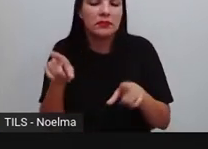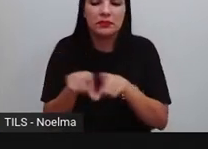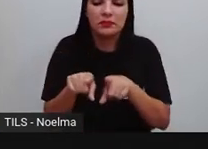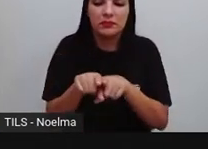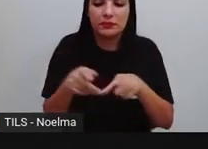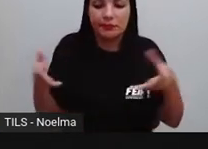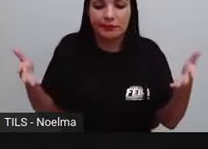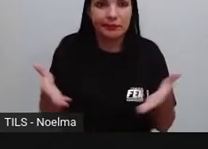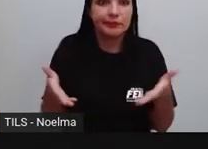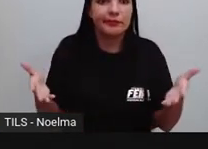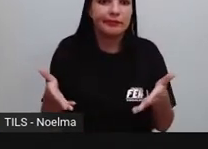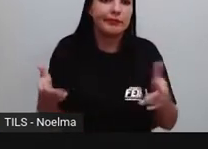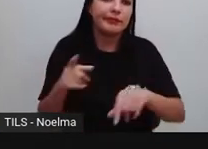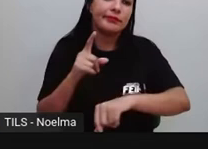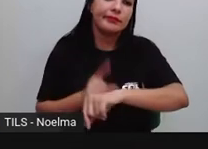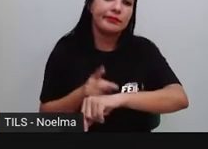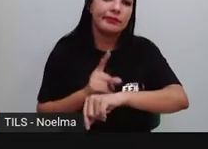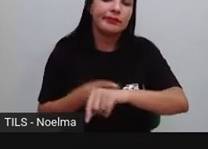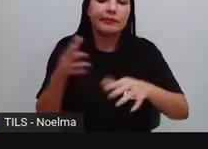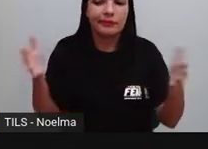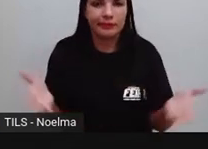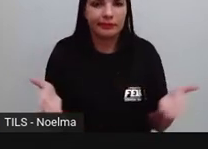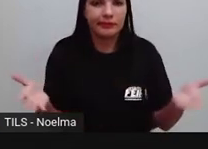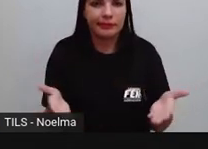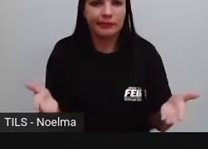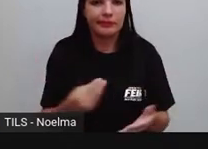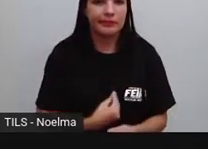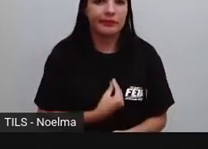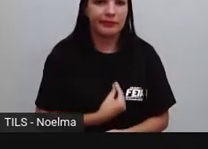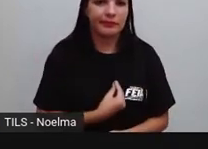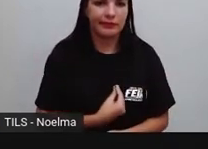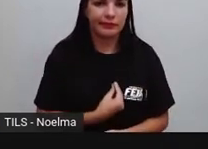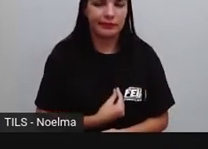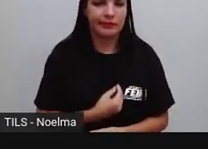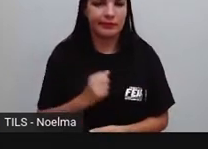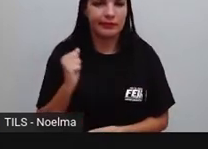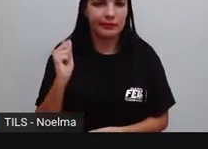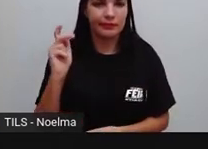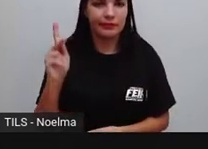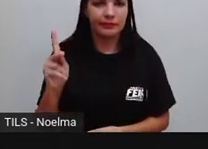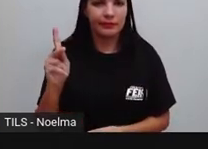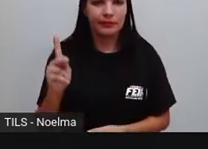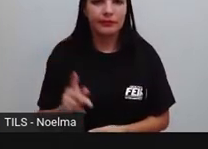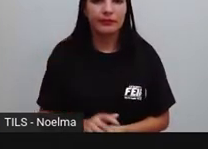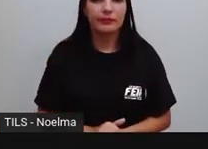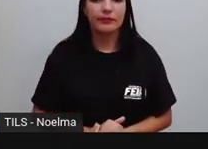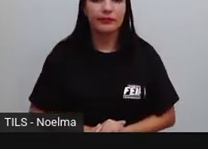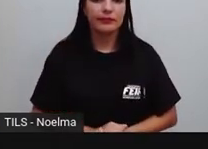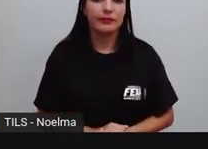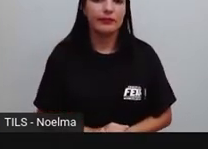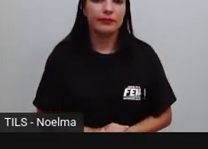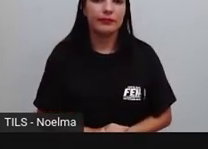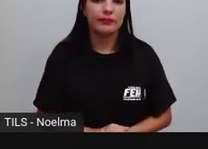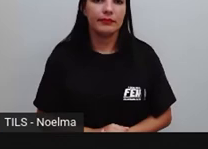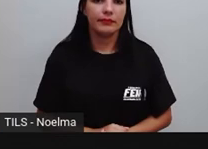Ele fica, ele mostra, é algo de agora. Então é do presente, certo? É um tempo presente.